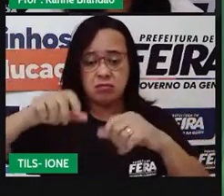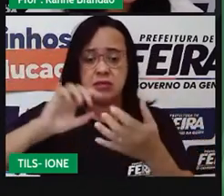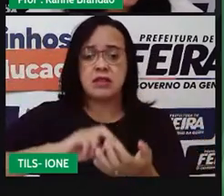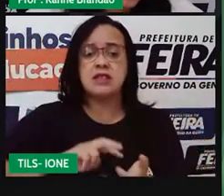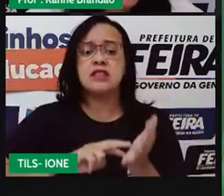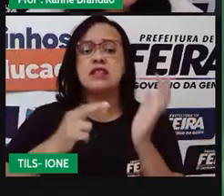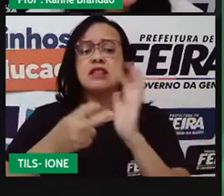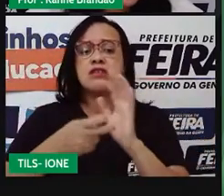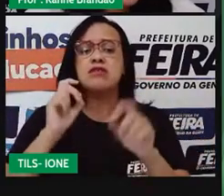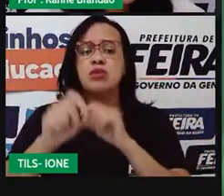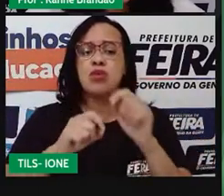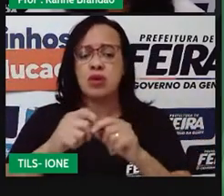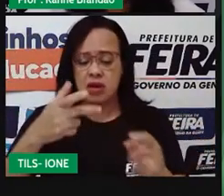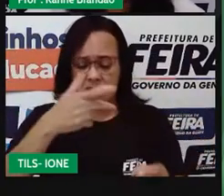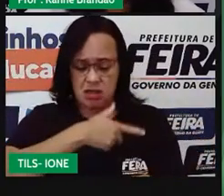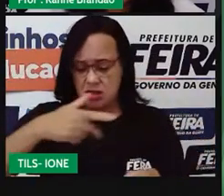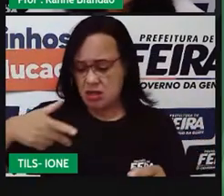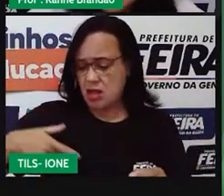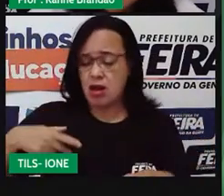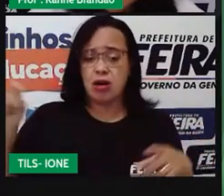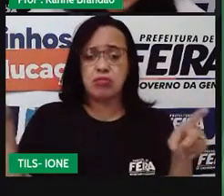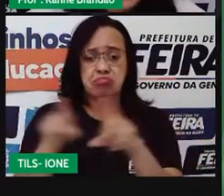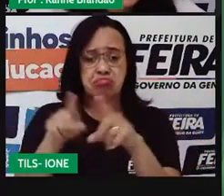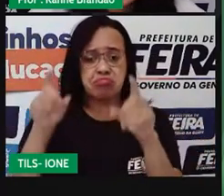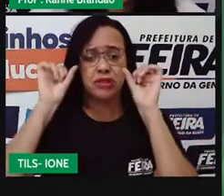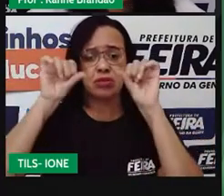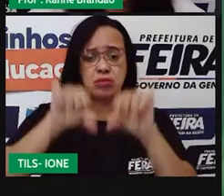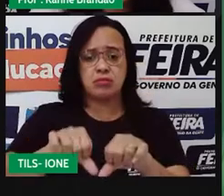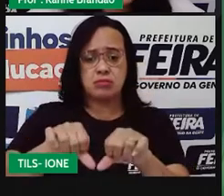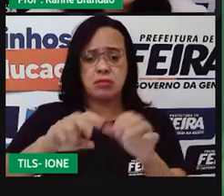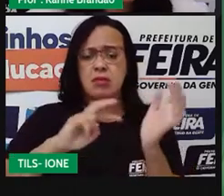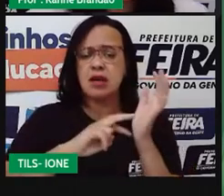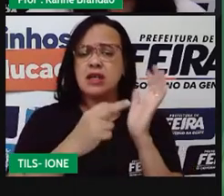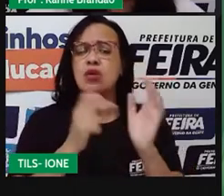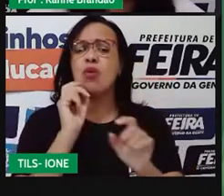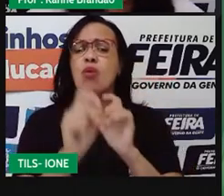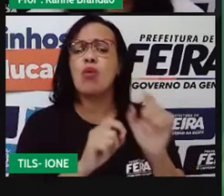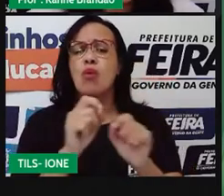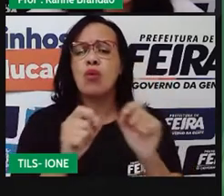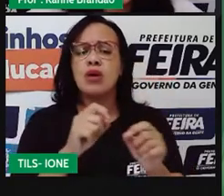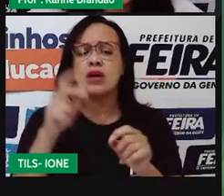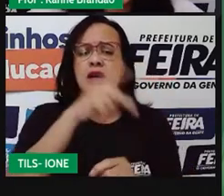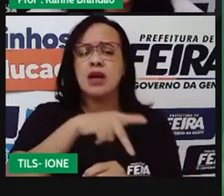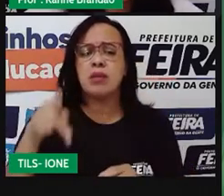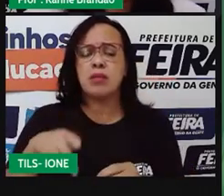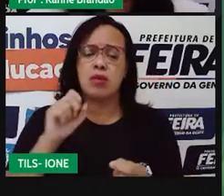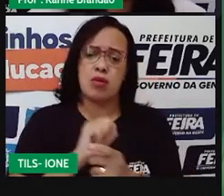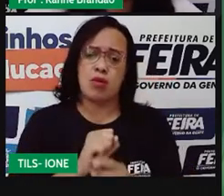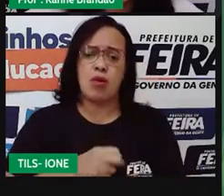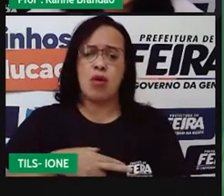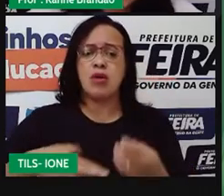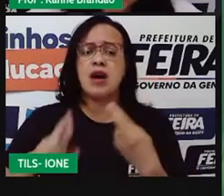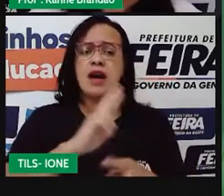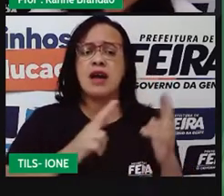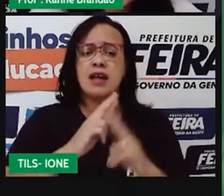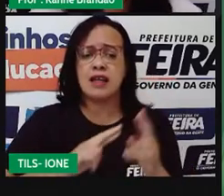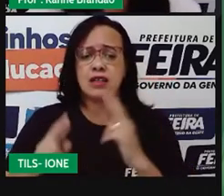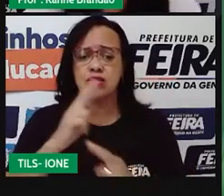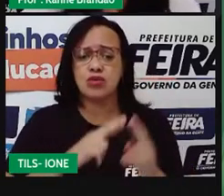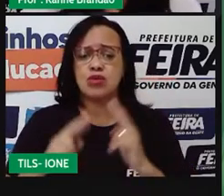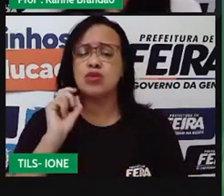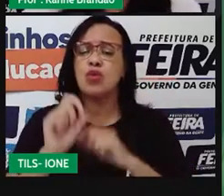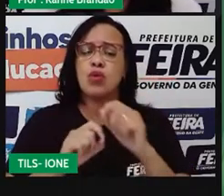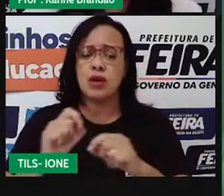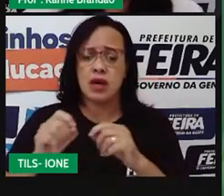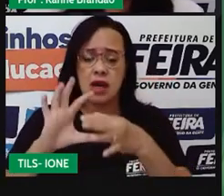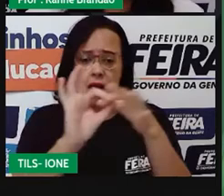toda ofendida. O que isso significa, pró? O que isso tem a ver com relações harmônicas, relações ecológicas?